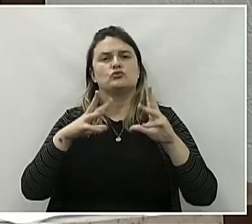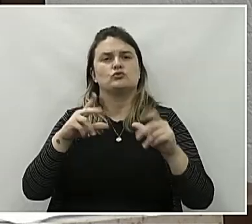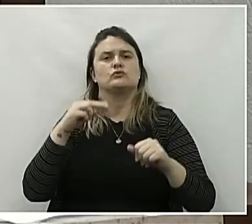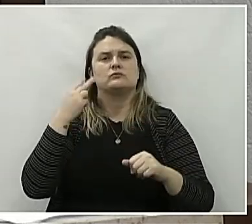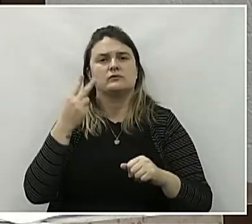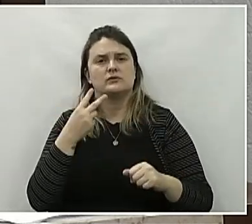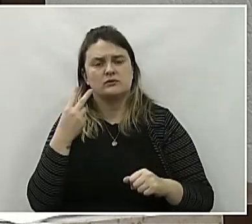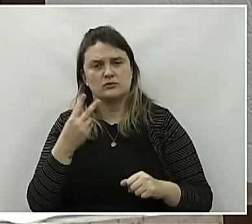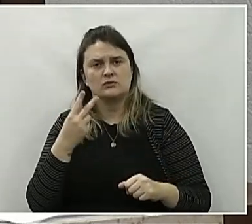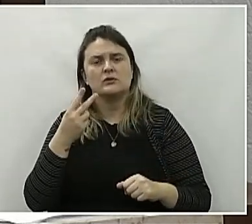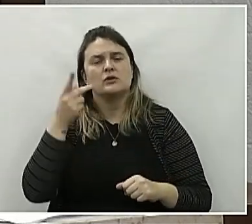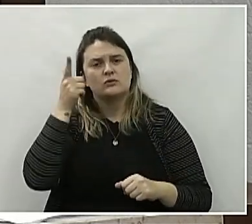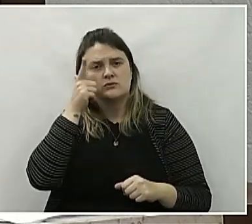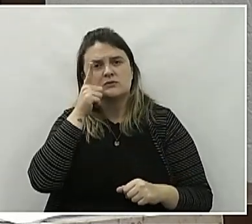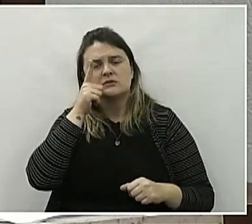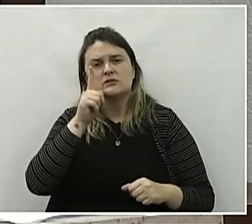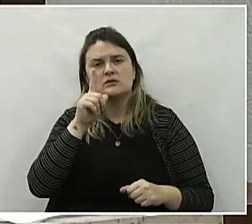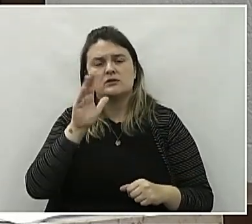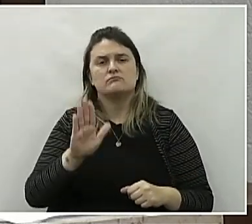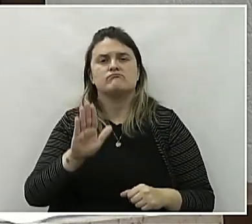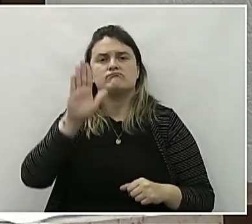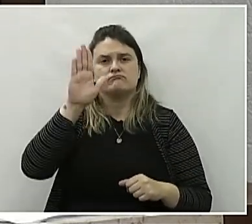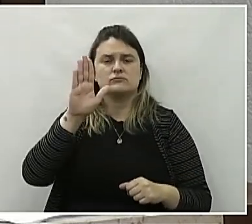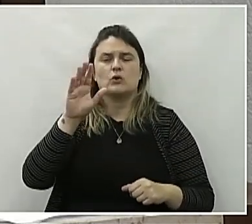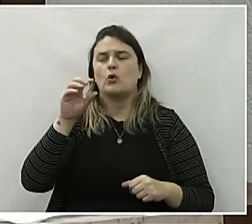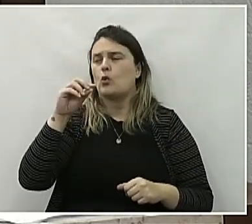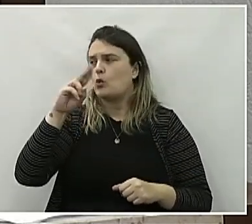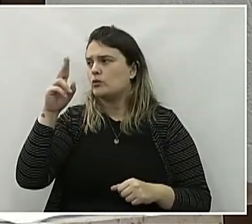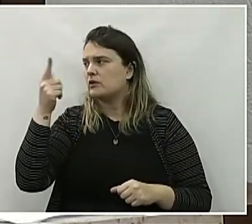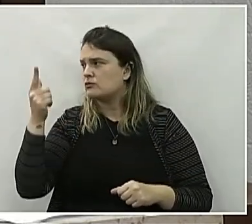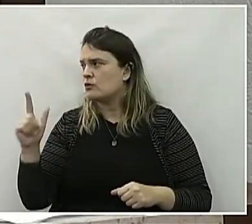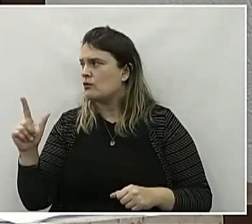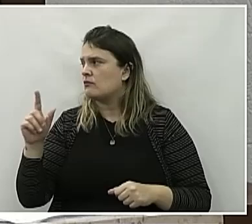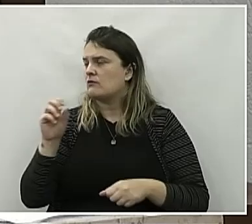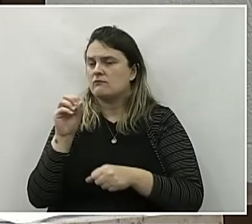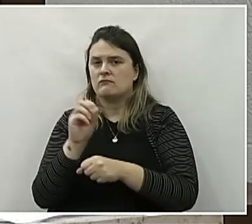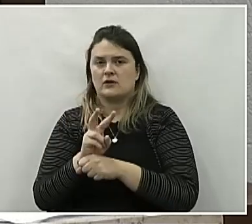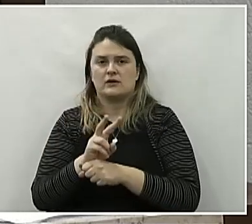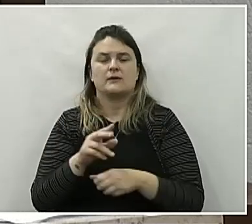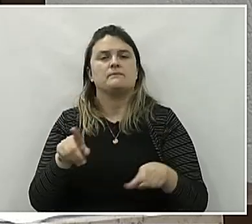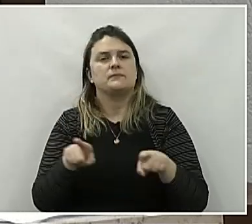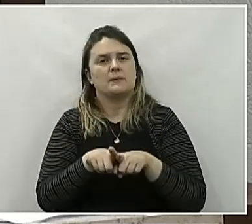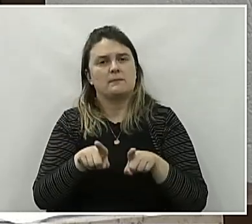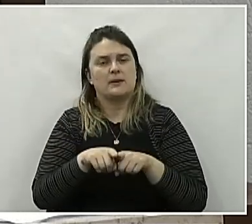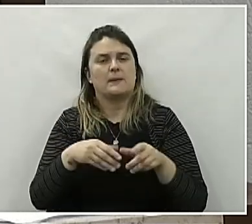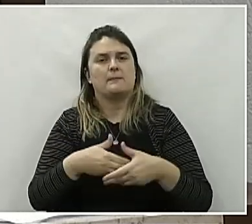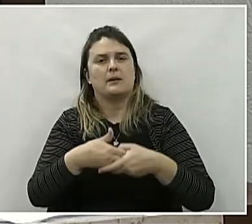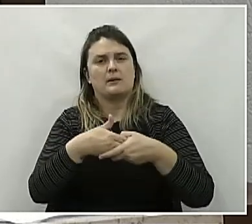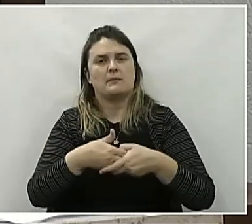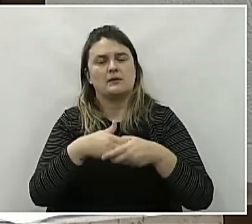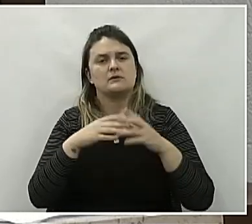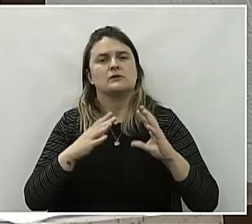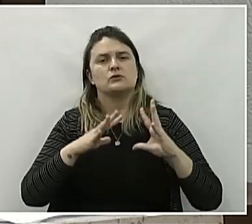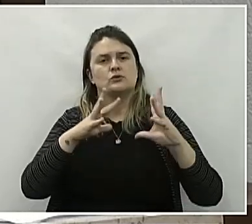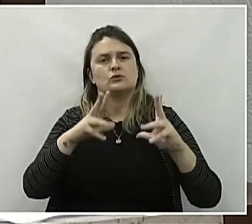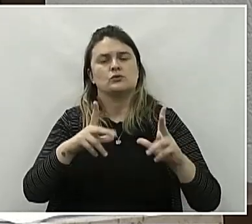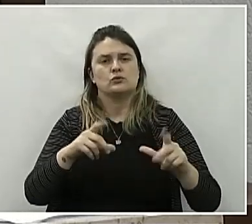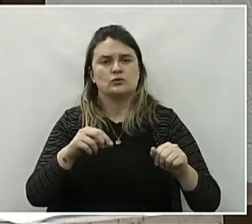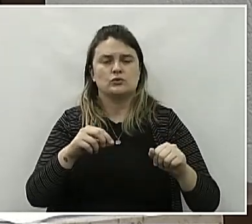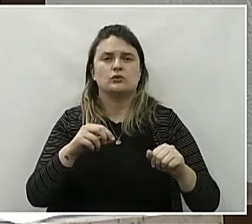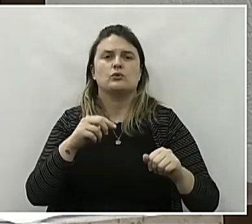vereadores que conseguiram aí ser eleito e também parabenizo a todos os demais